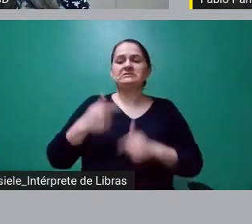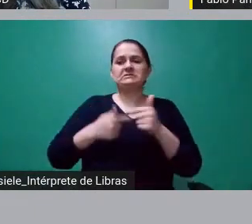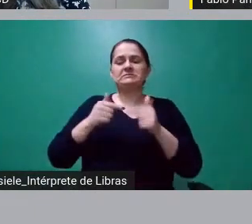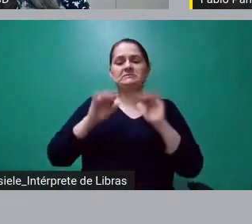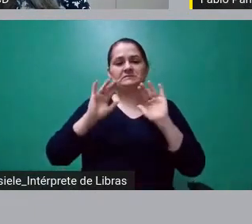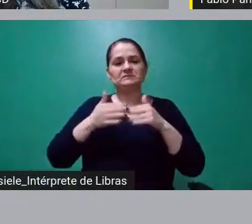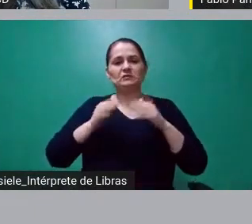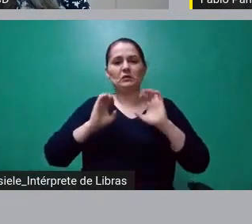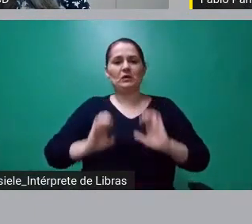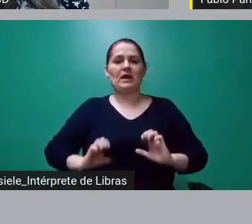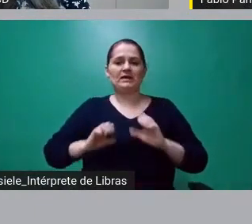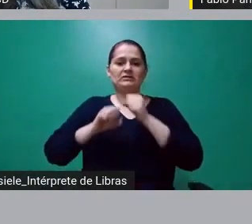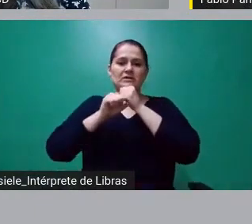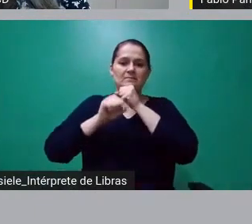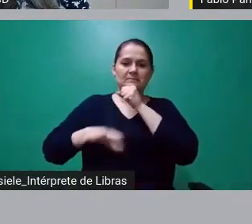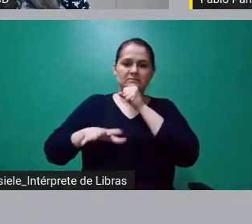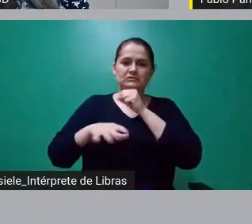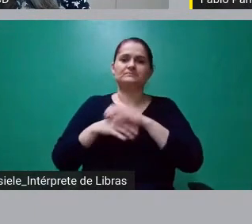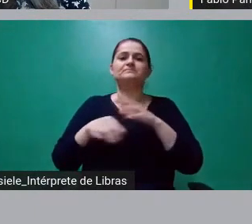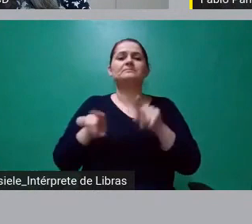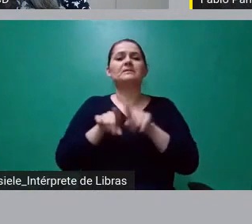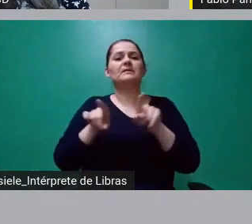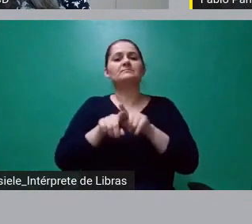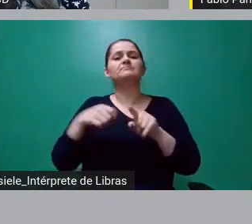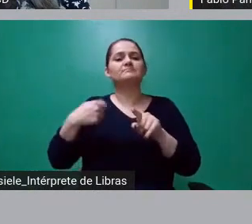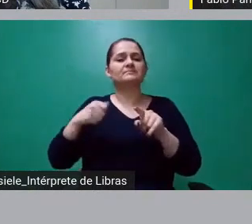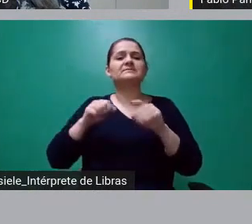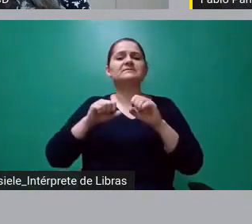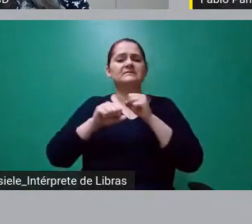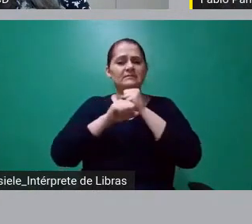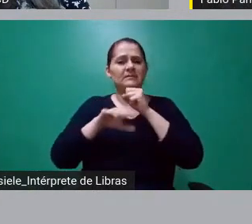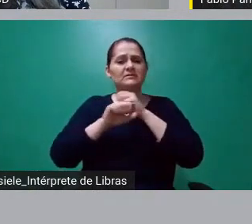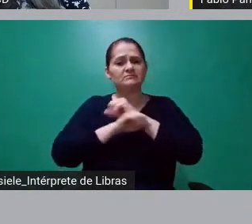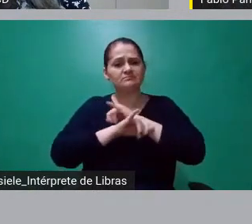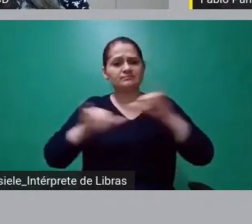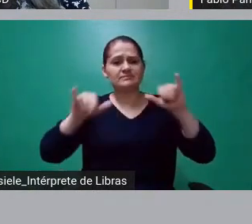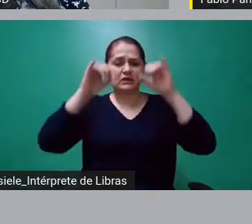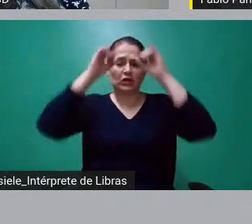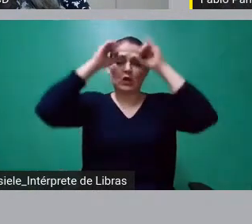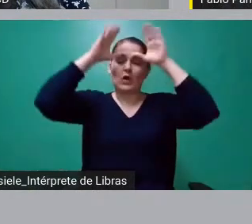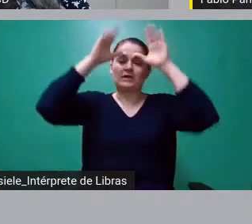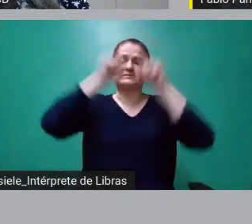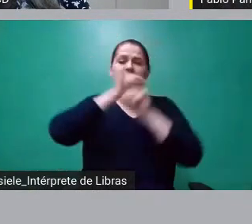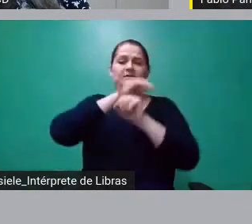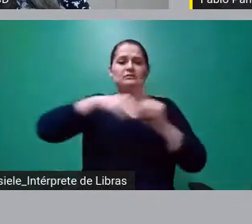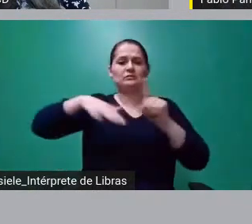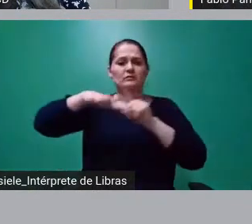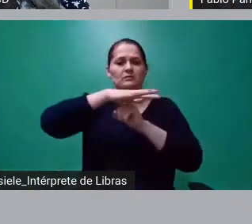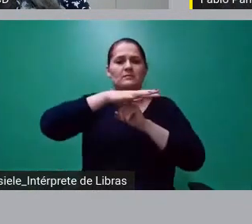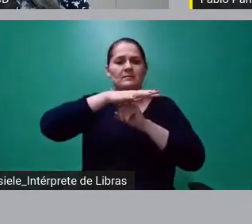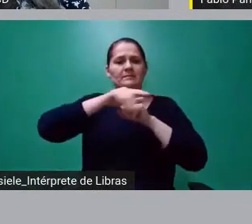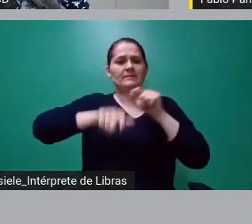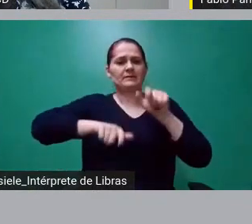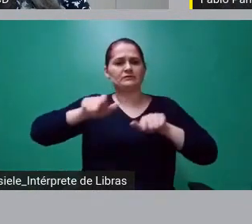conhecimento à sociedade. Fábio, satisfação, a palavra é sua, sem mais delongas.